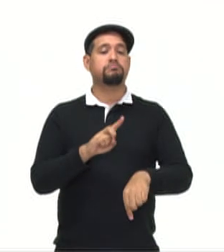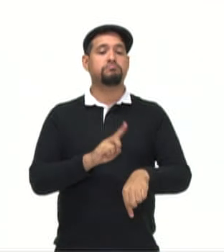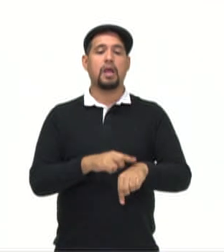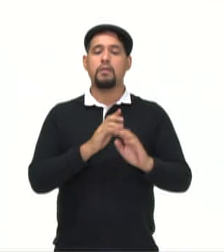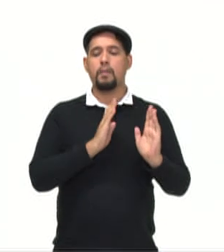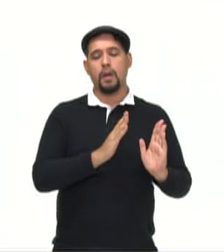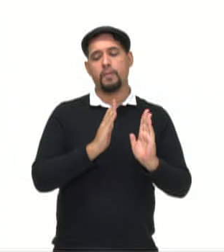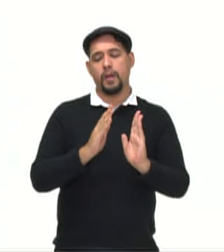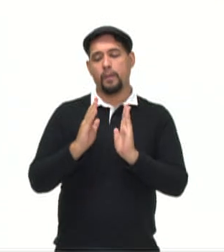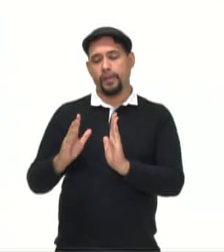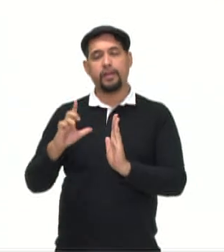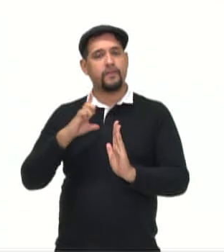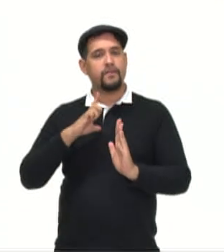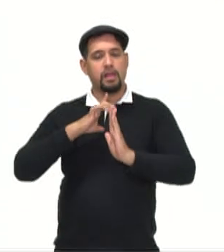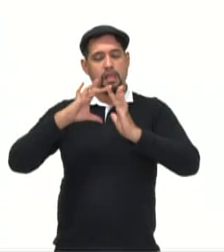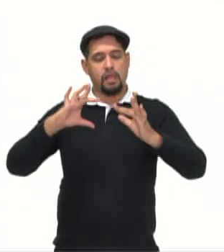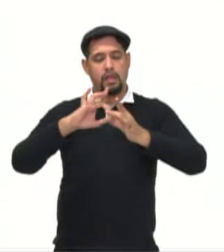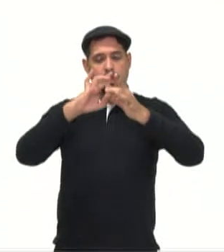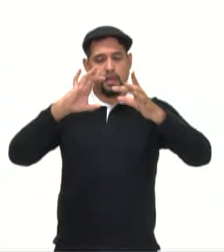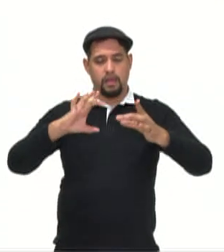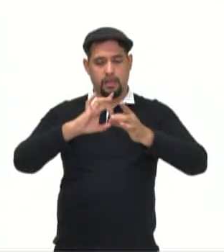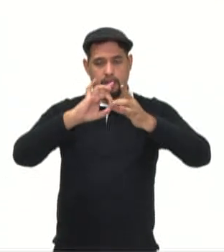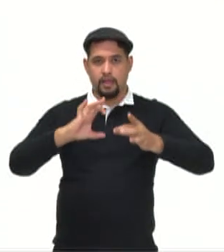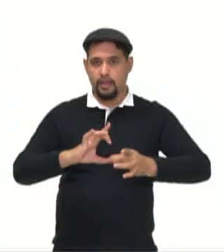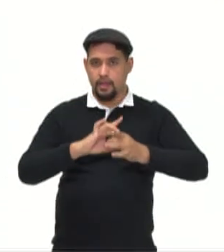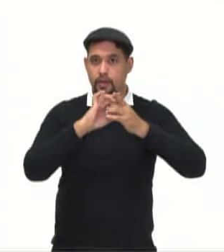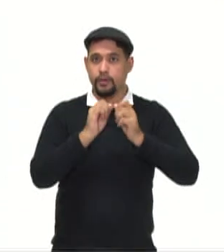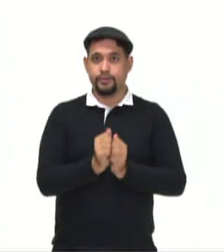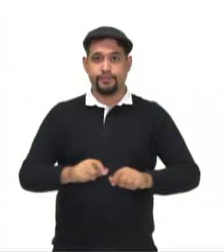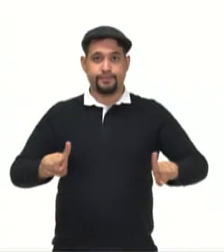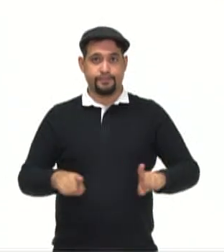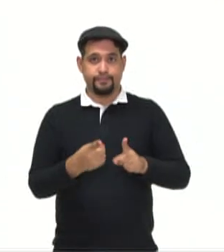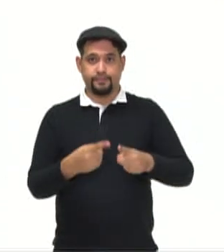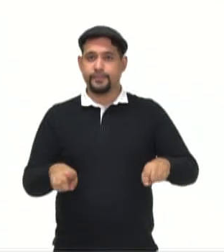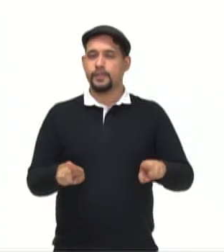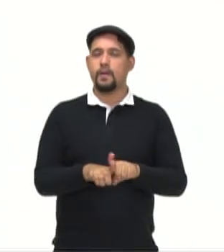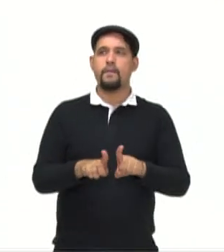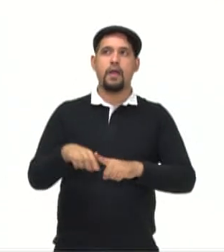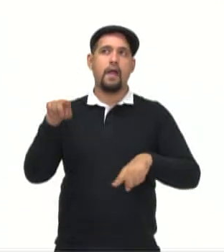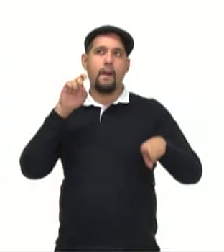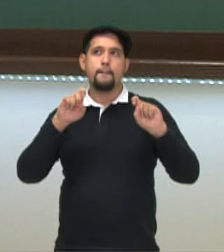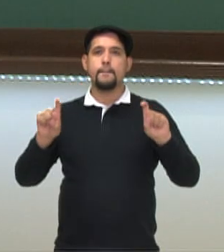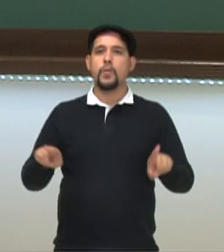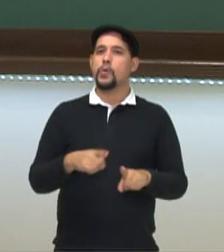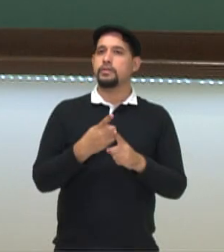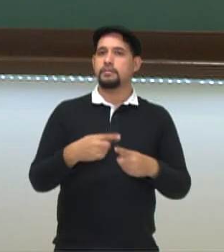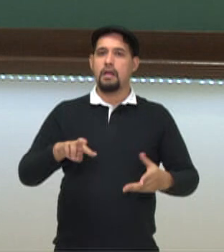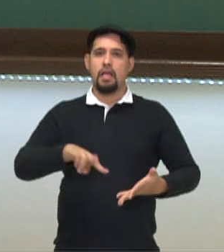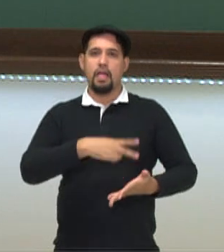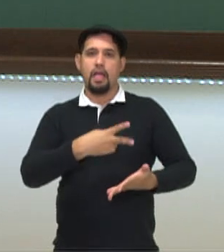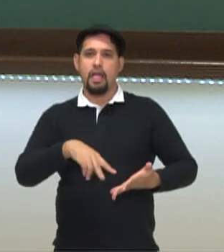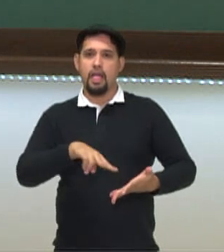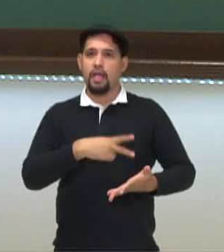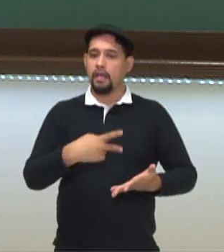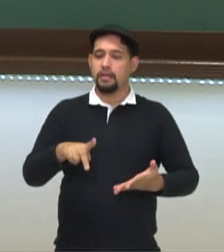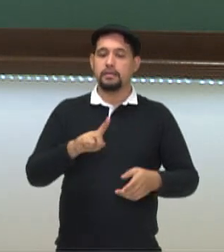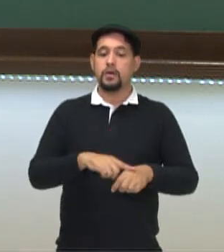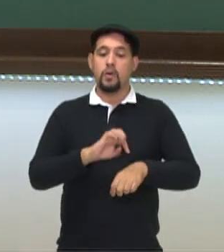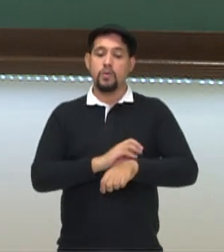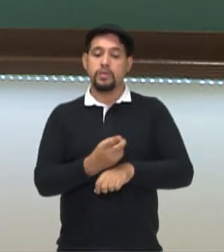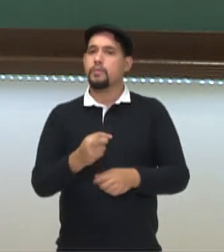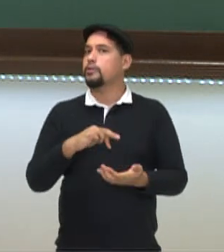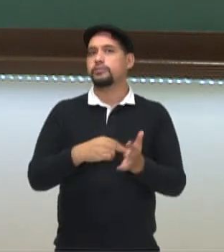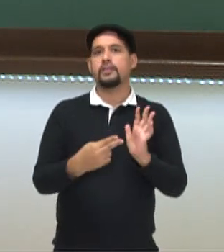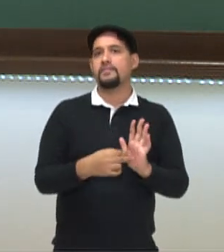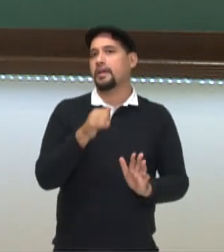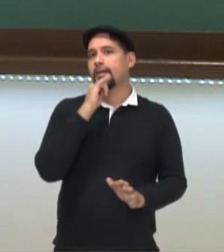constituir a ligação entre a dança e a música. O tempo aqui, a gente não está falando